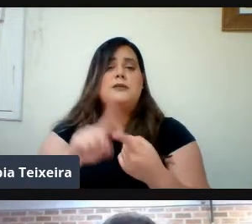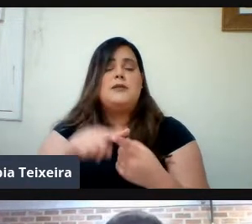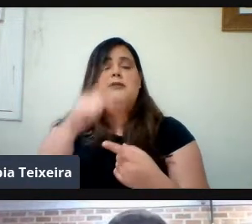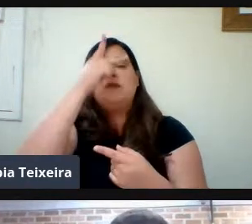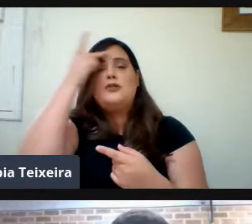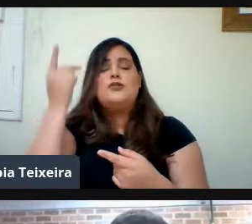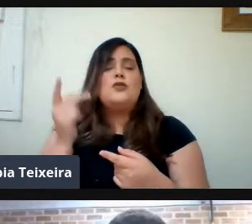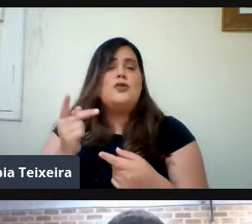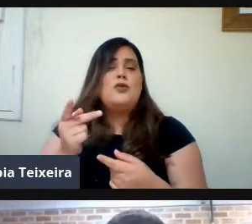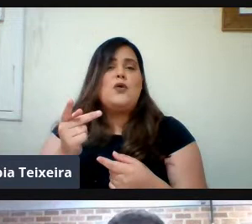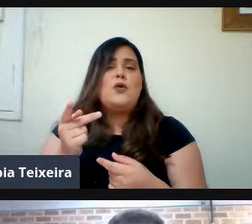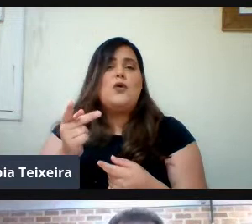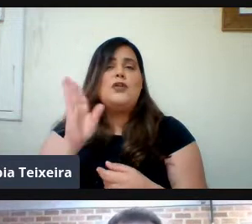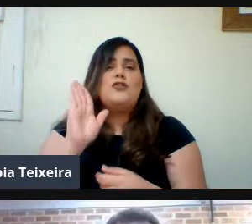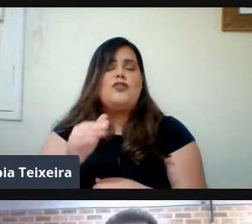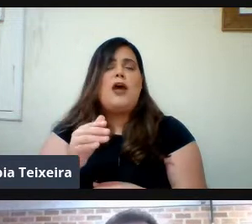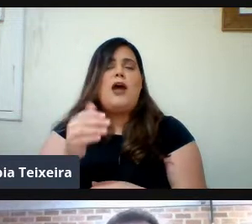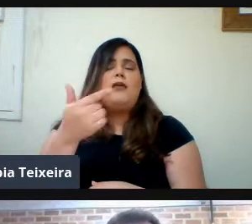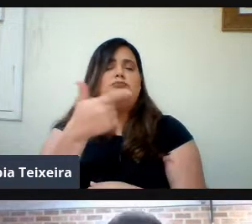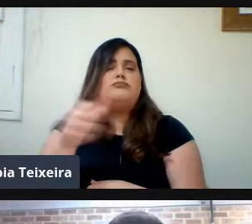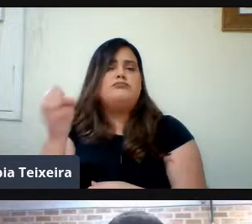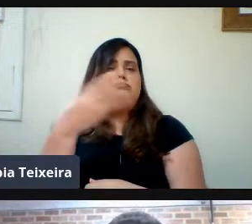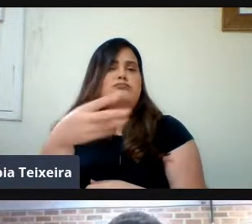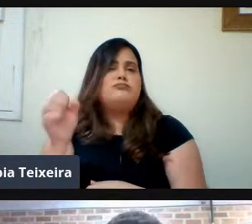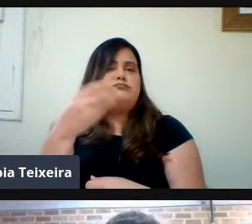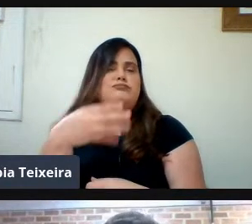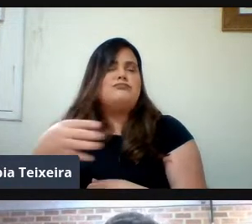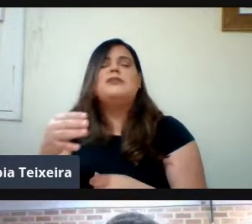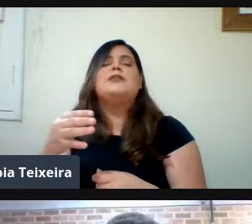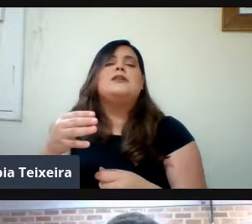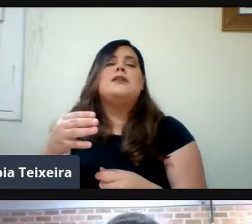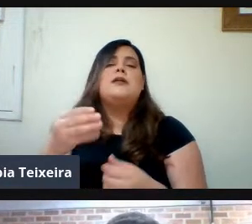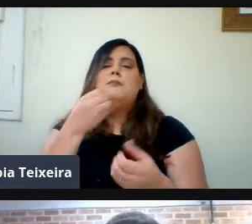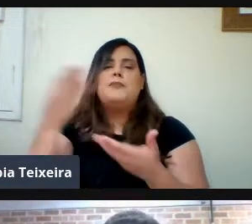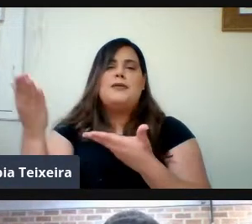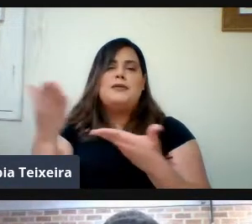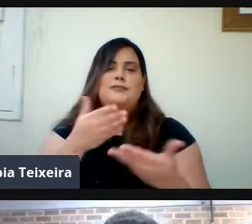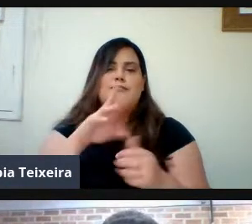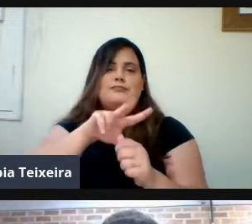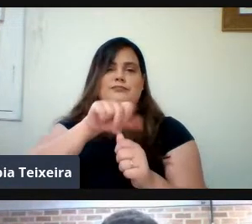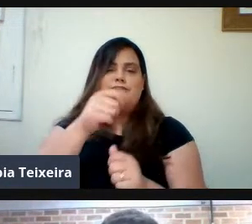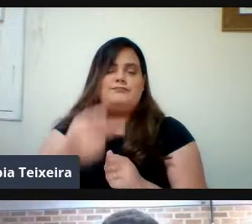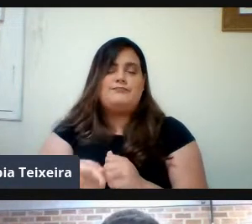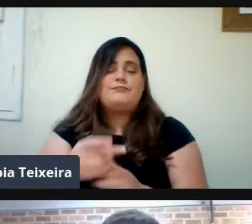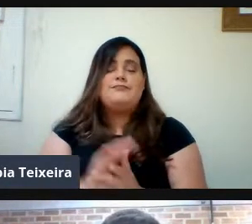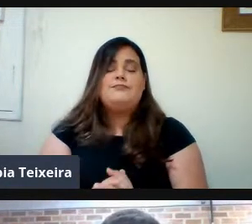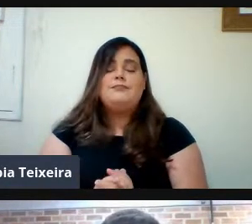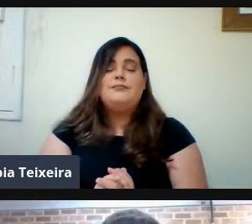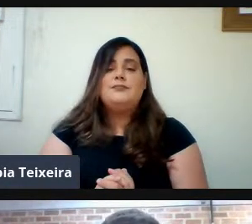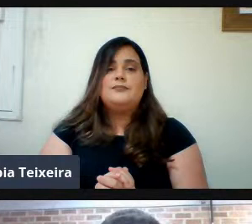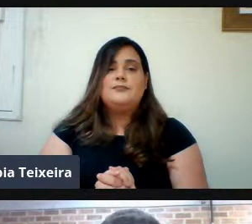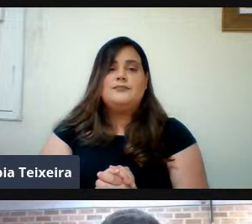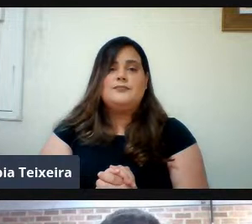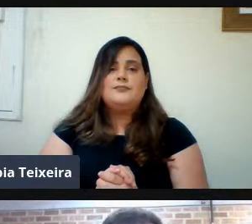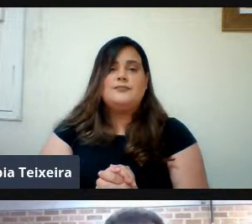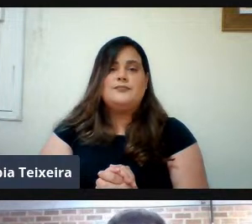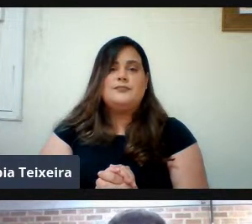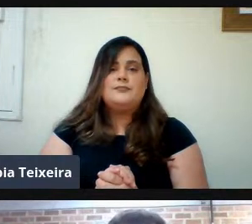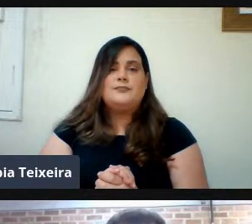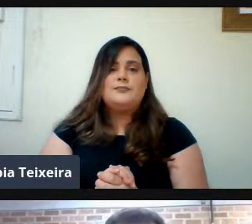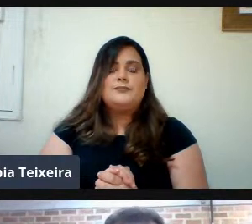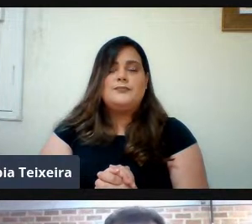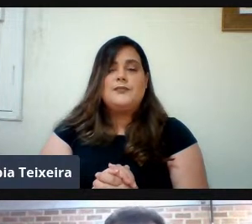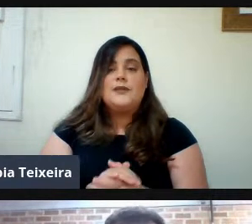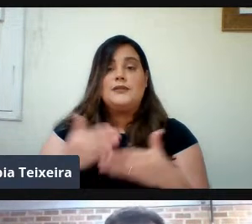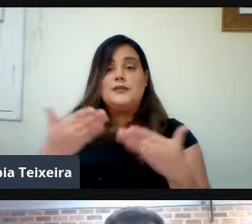Da nossa Universidade Federal Do Agreste De Pernambuco Bom Para os